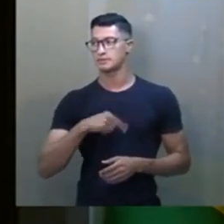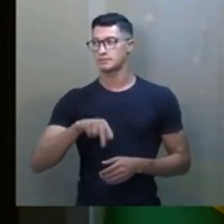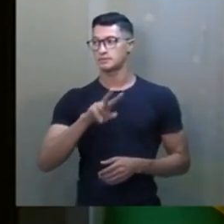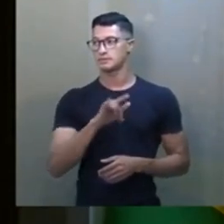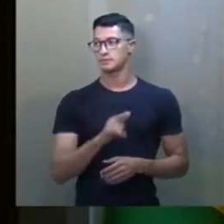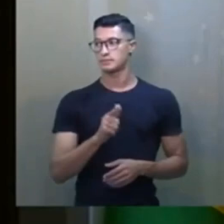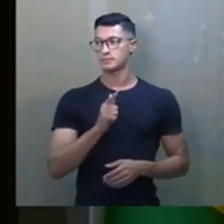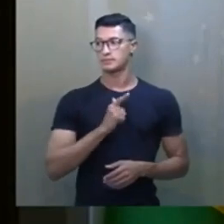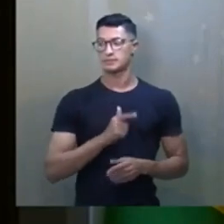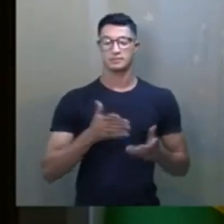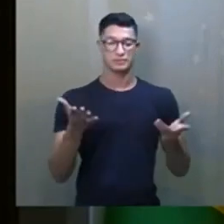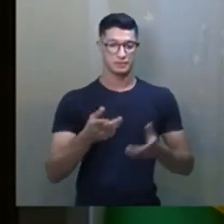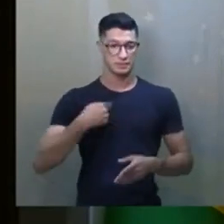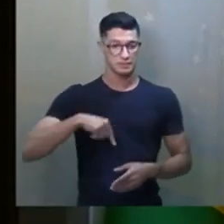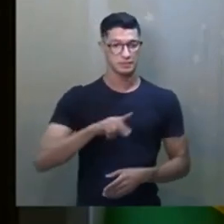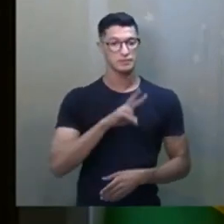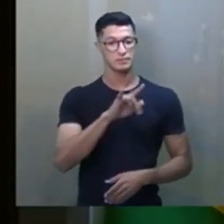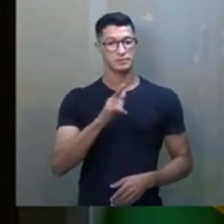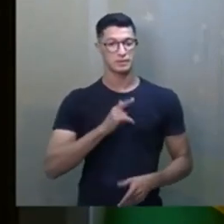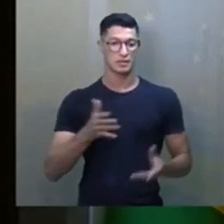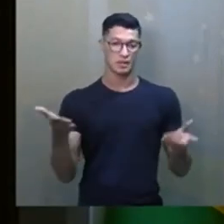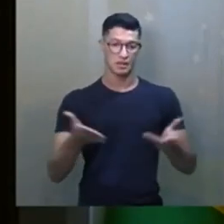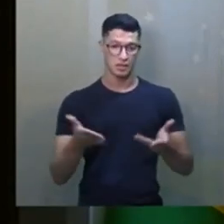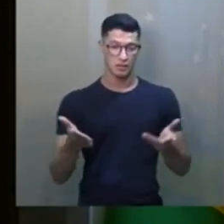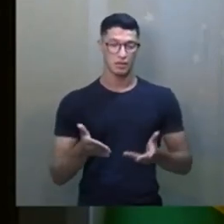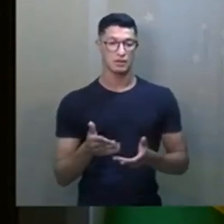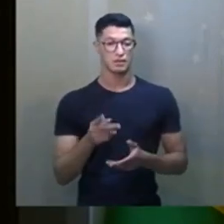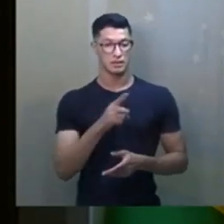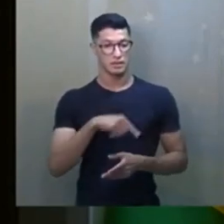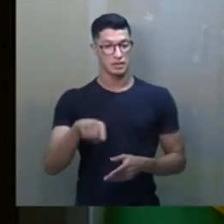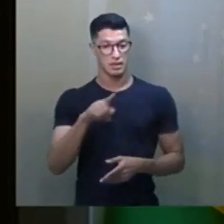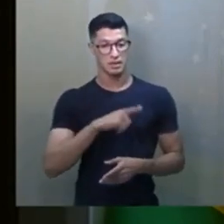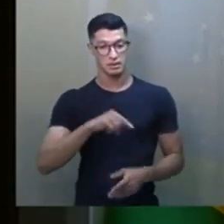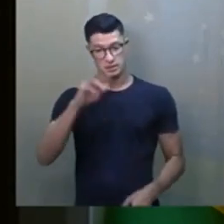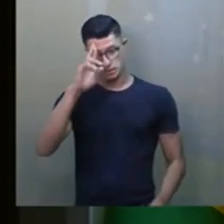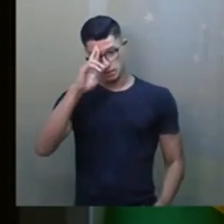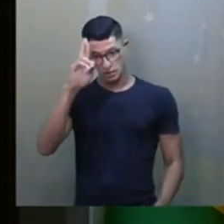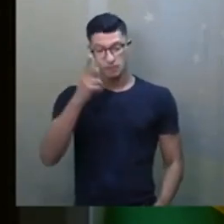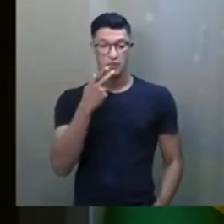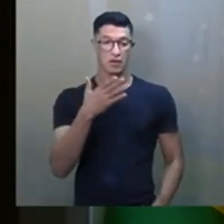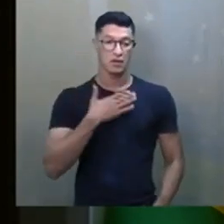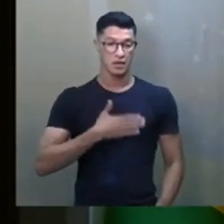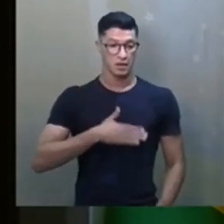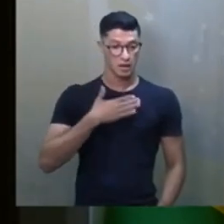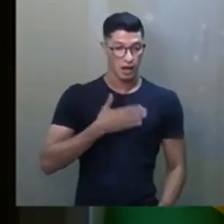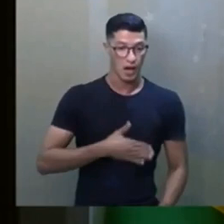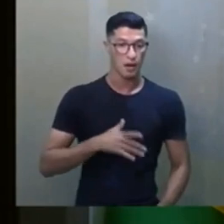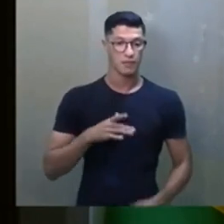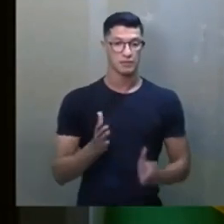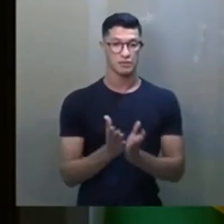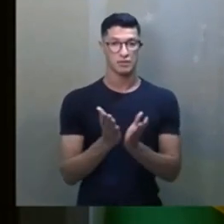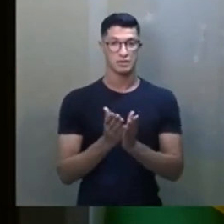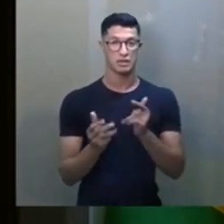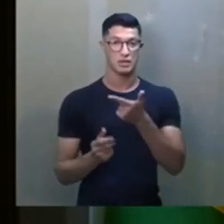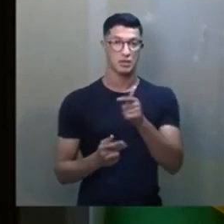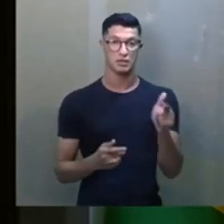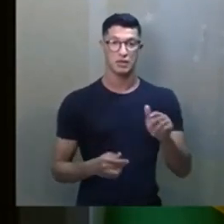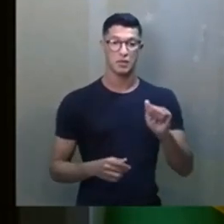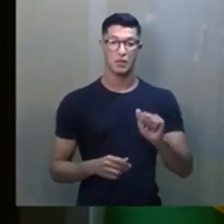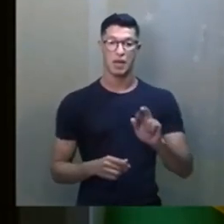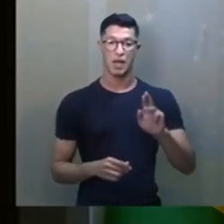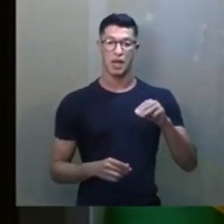E chegou para ele e disse, olha, passe-me o que o senhor tem aí. E aquele senhor idoso disse, calma meu irmão, eu sou cristão. Eu não tenho armas.